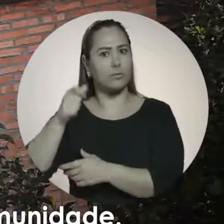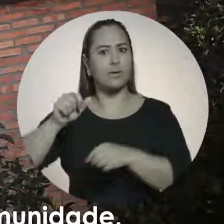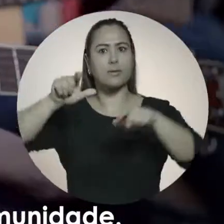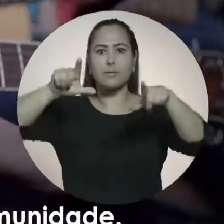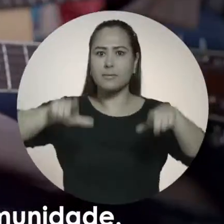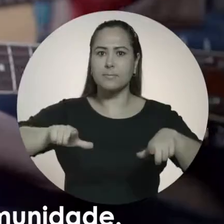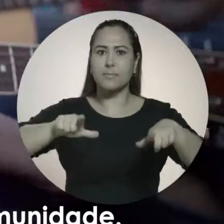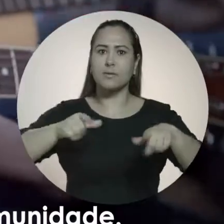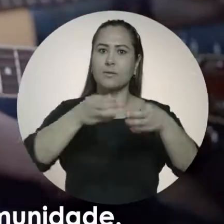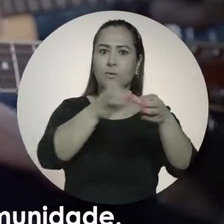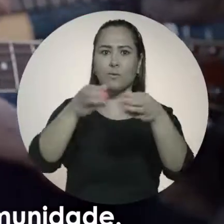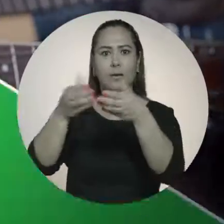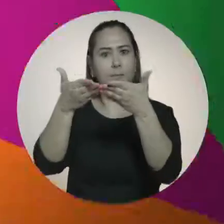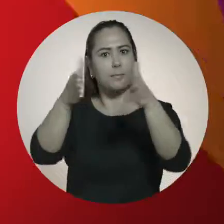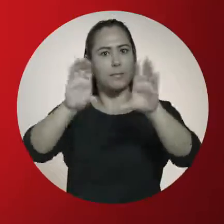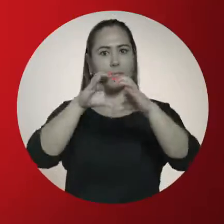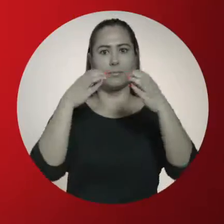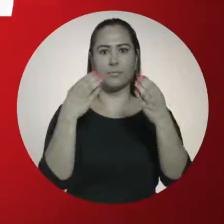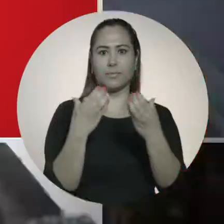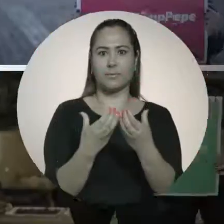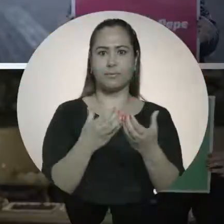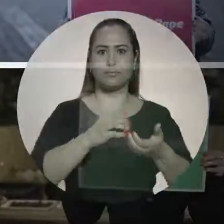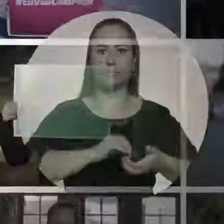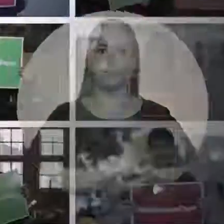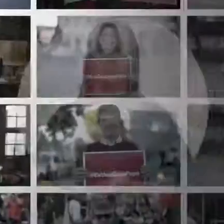de convivência aberto à comunidade.